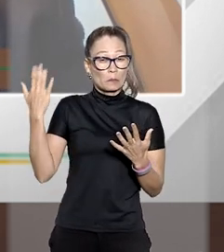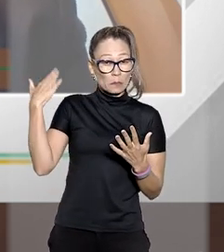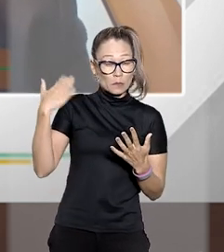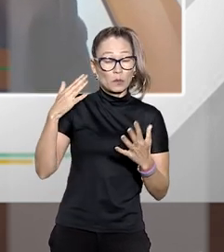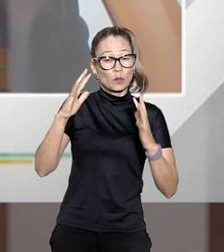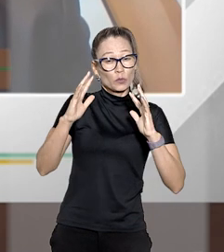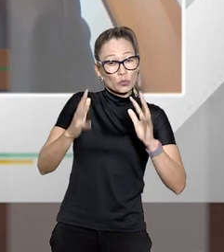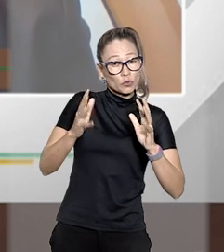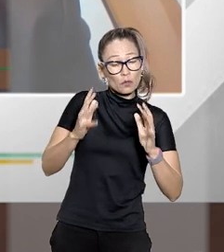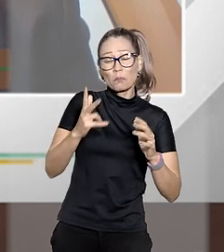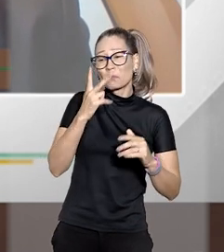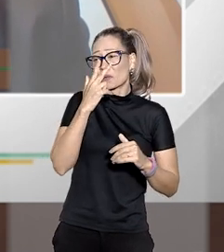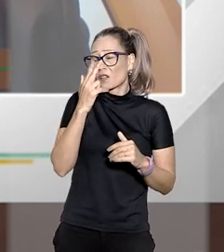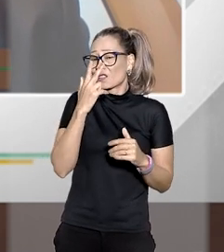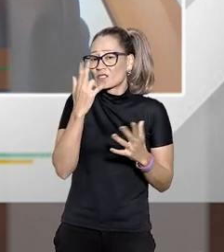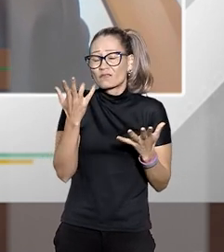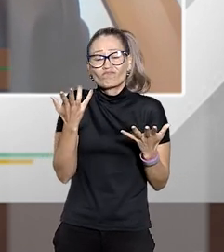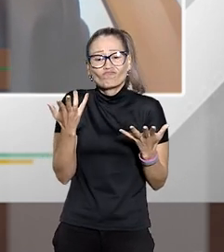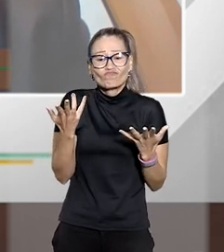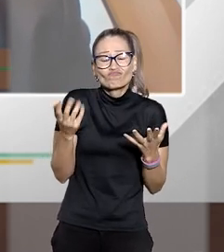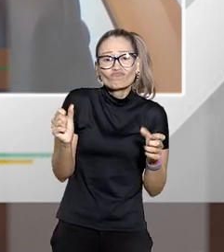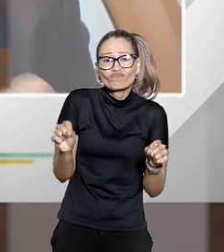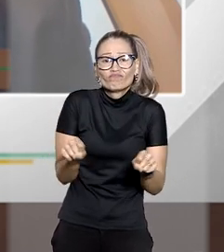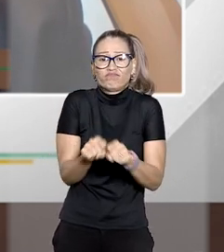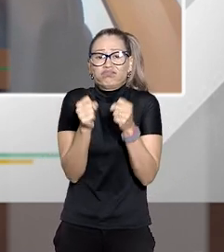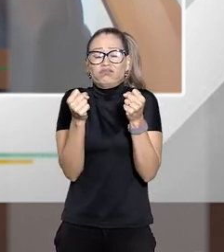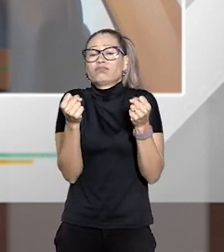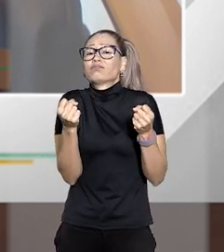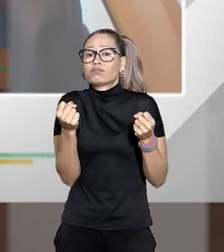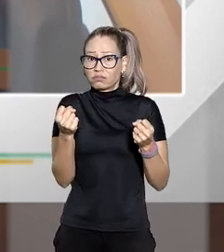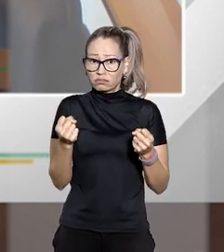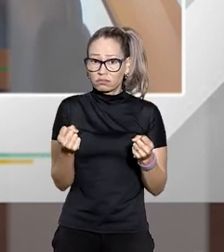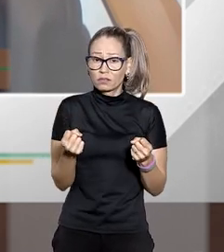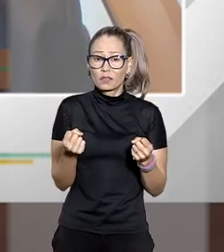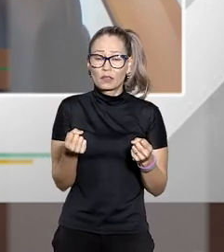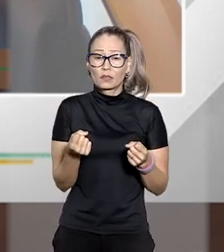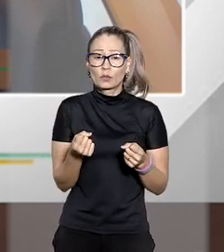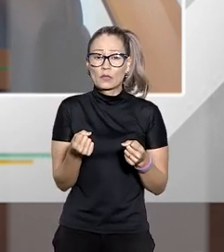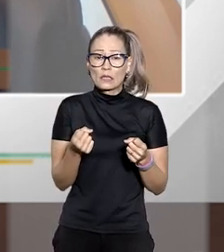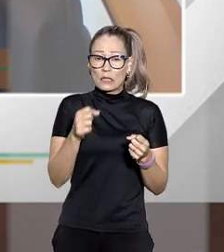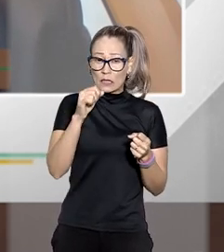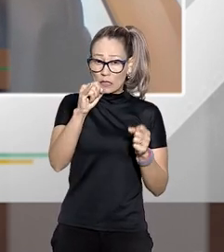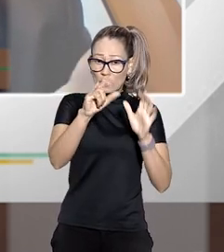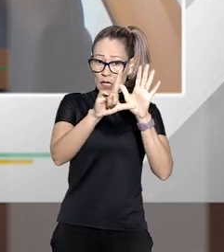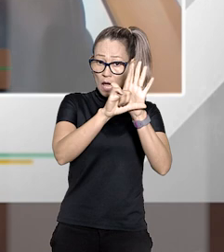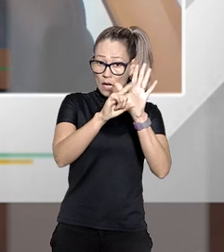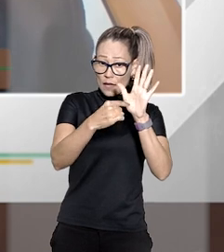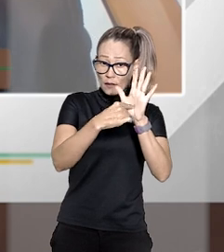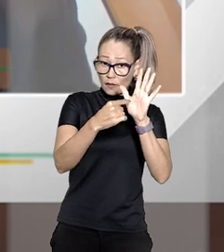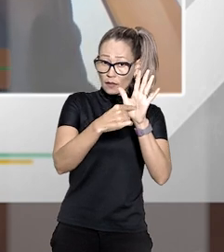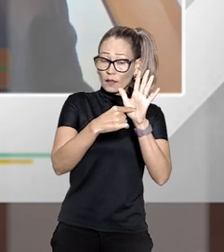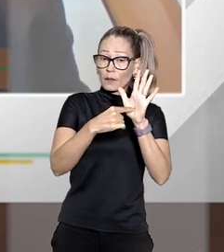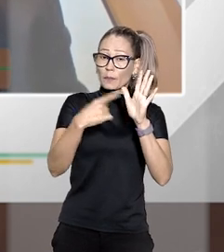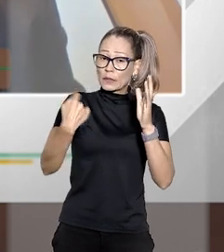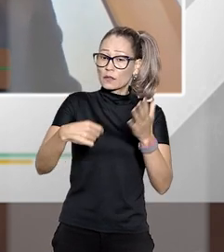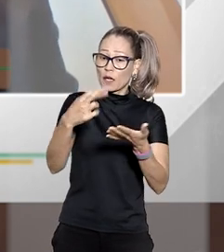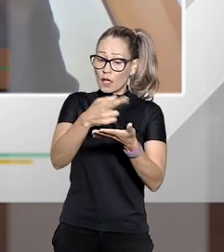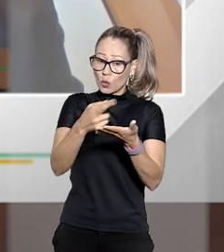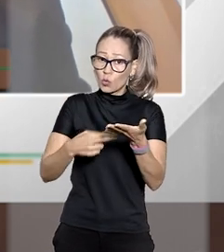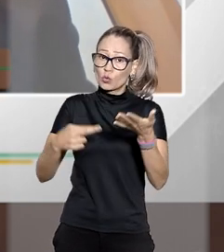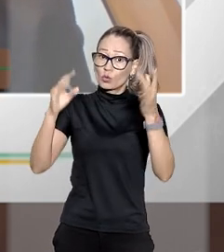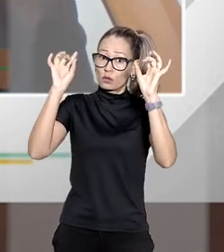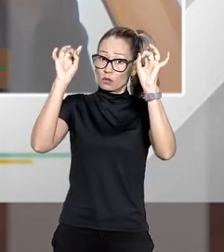quebrado porque o Fábio mencionou bem quando a questão é constitucional cabe o recurso extraordinário